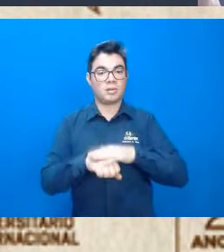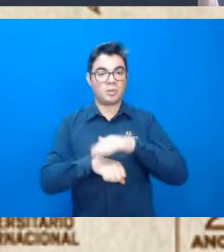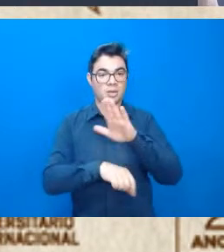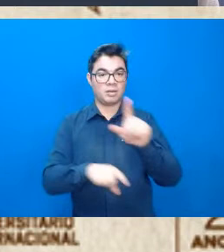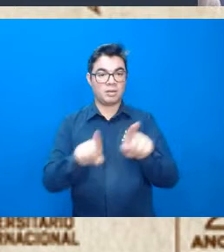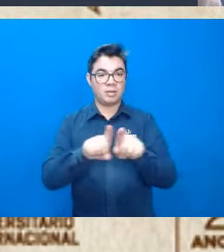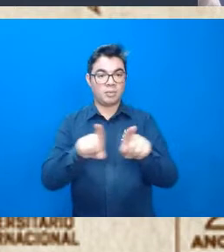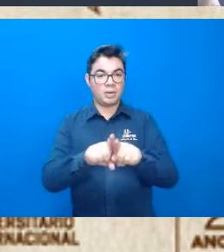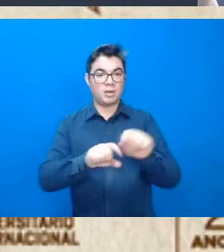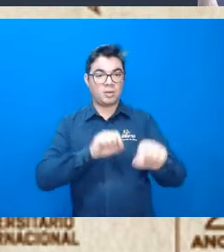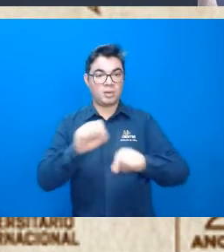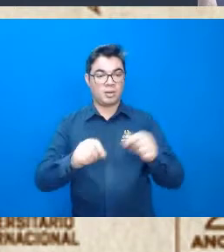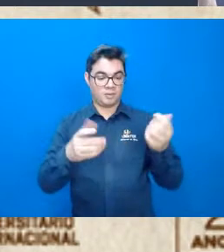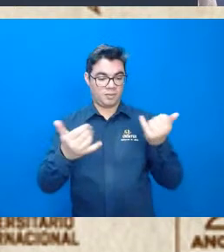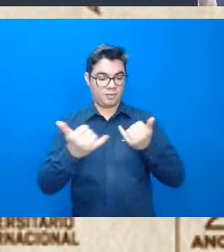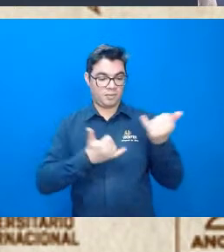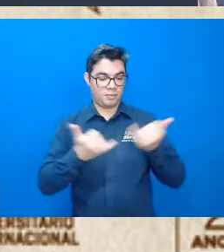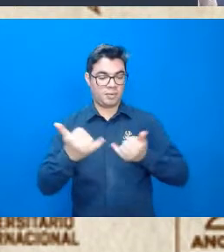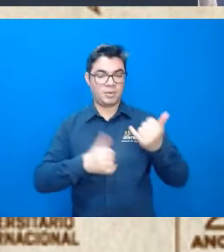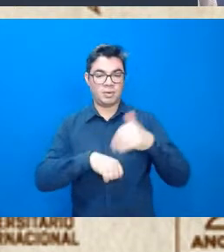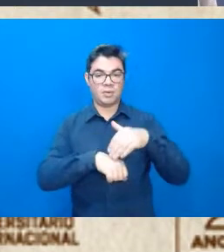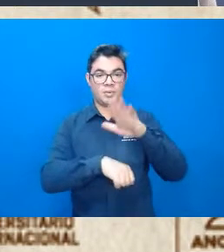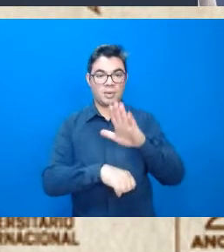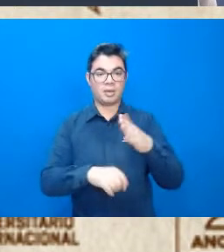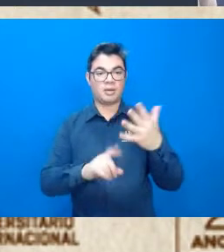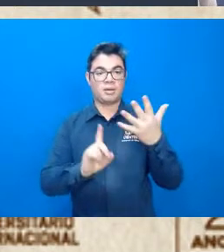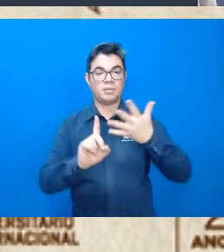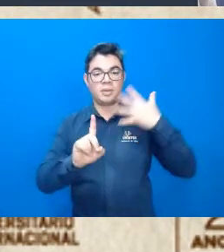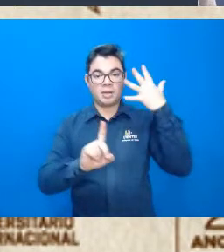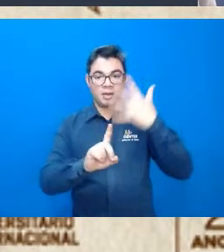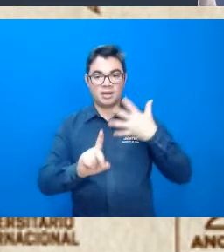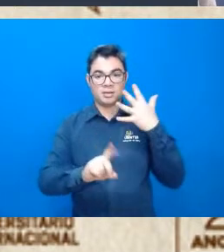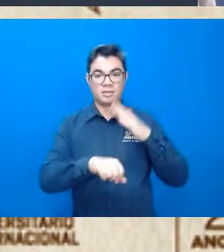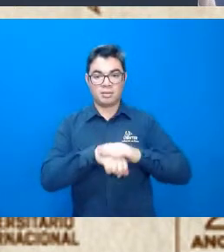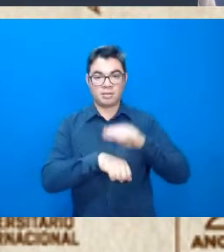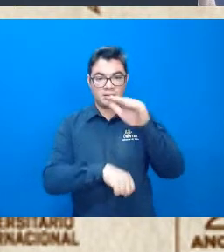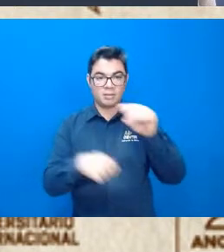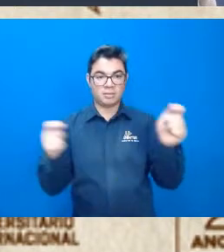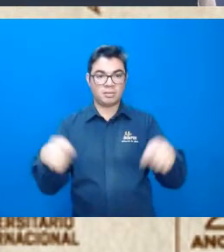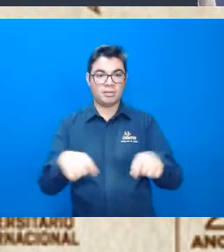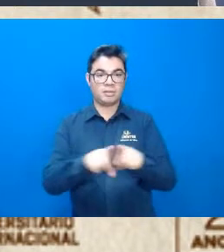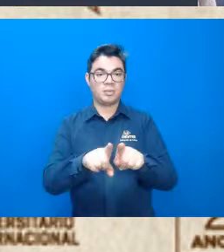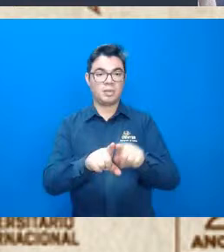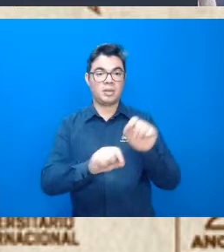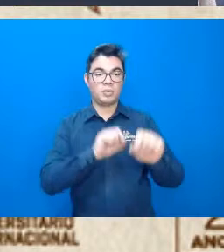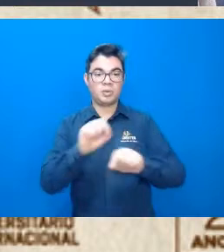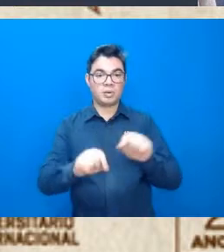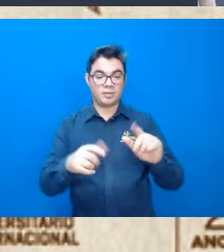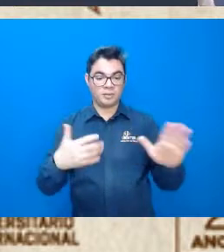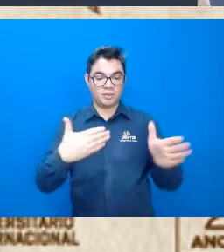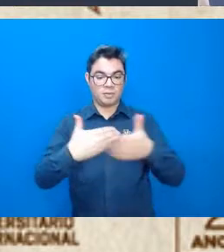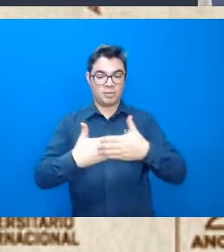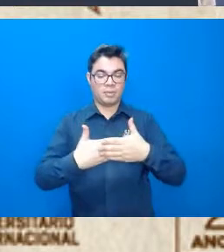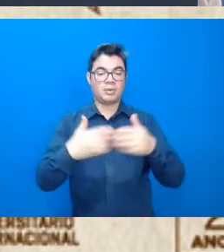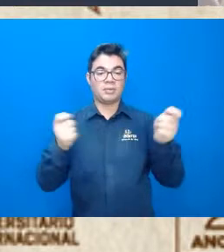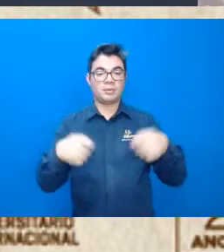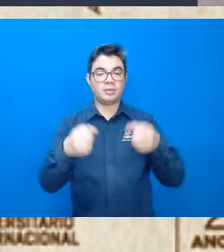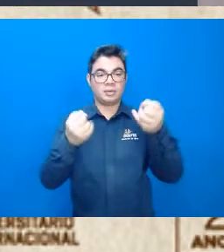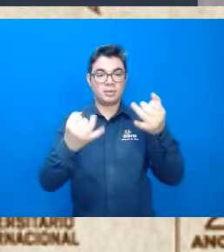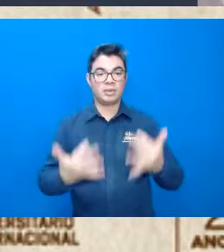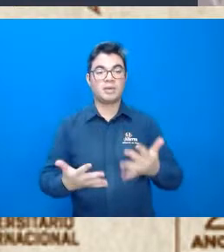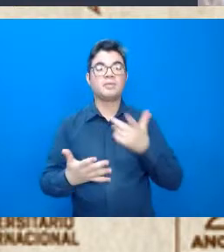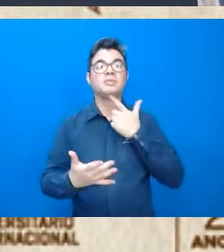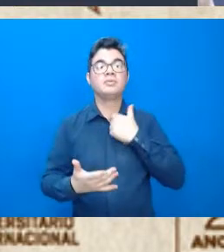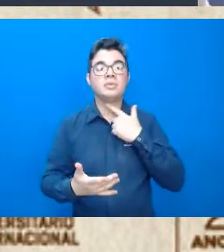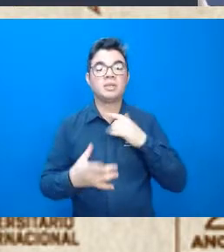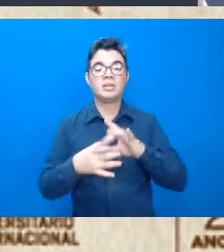Colocaremos lá também as informações, link da palestra mais tarde, né, depois, né, do fechamento. Sintam-se muito à vontade